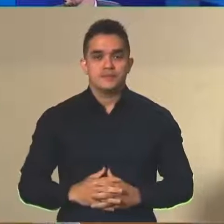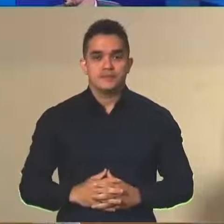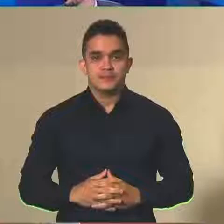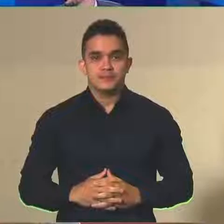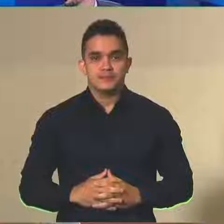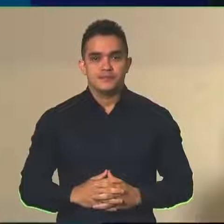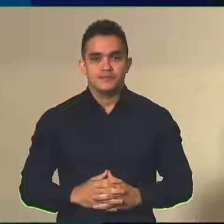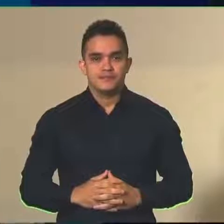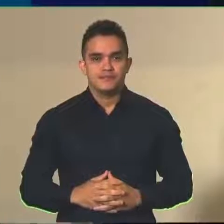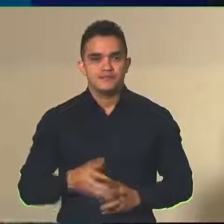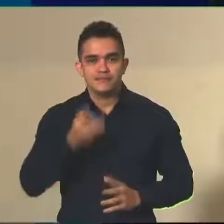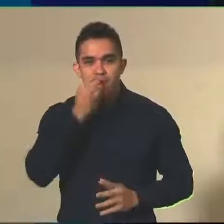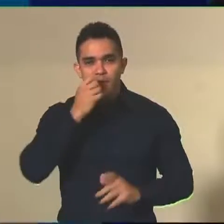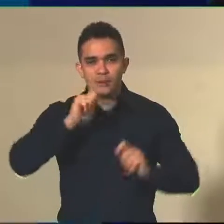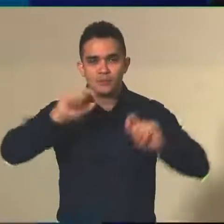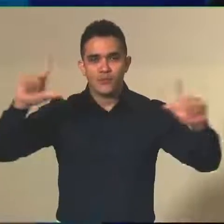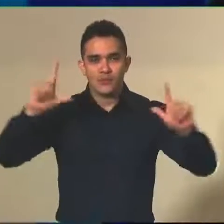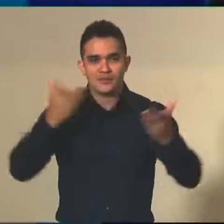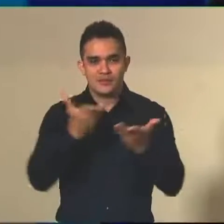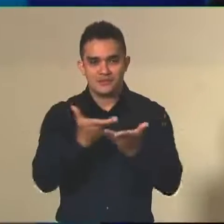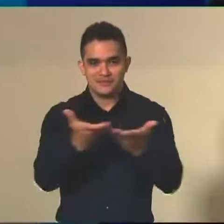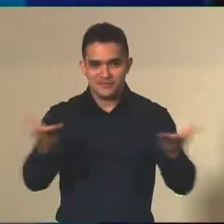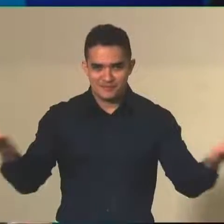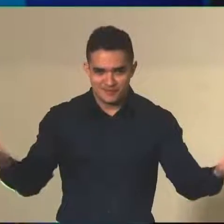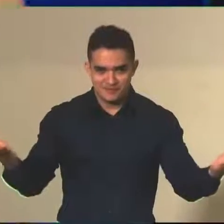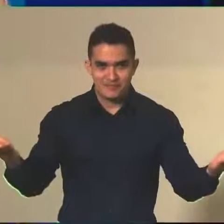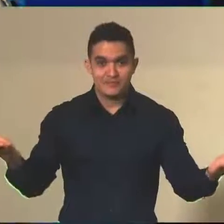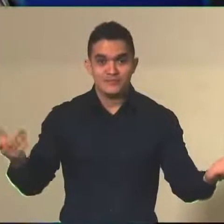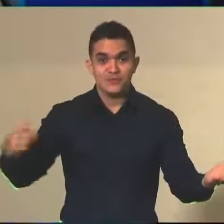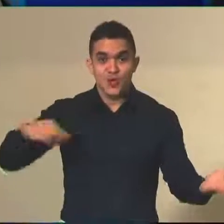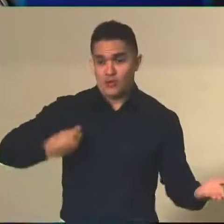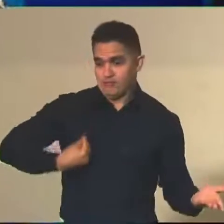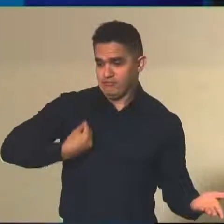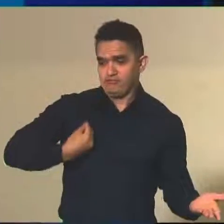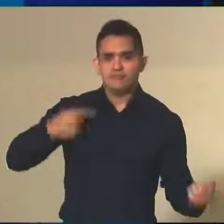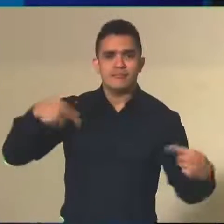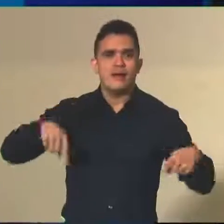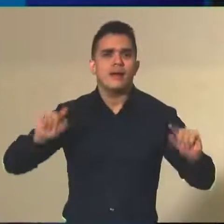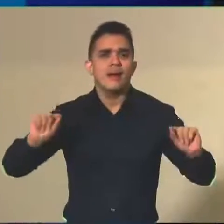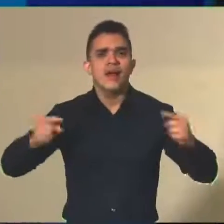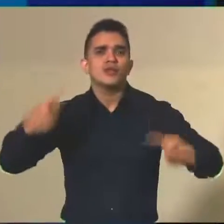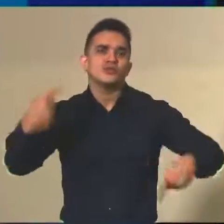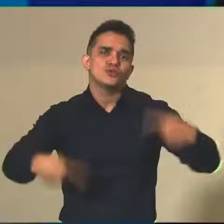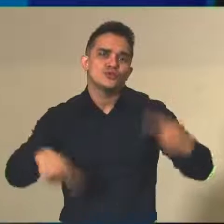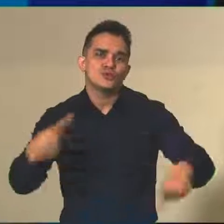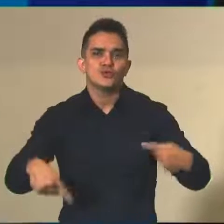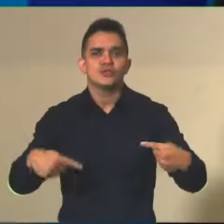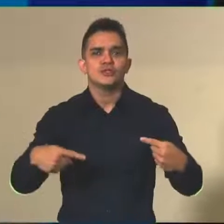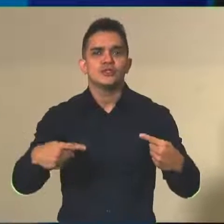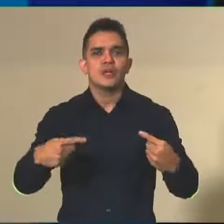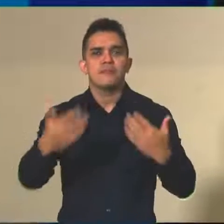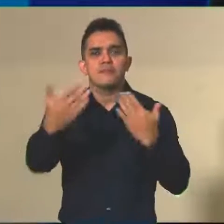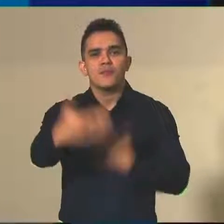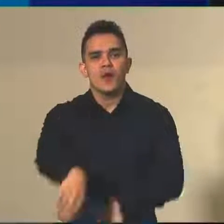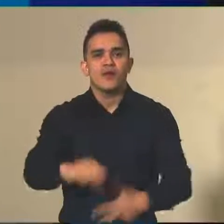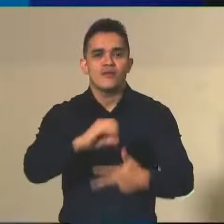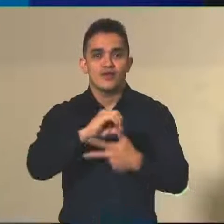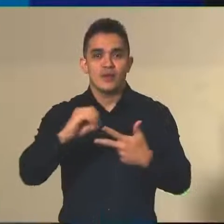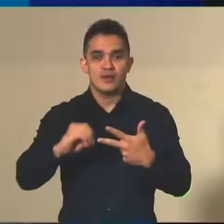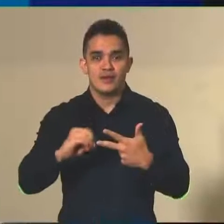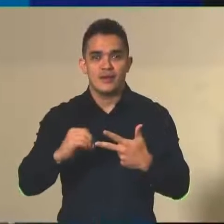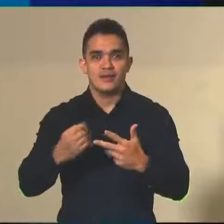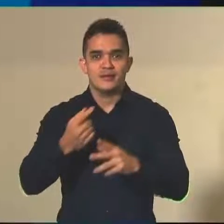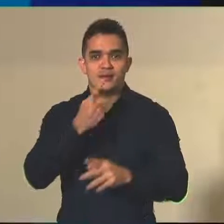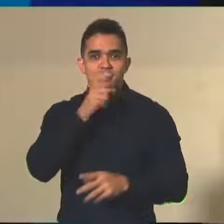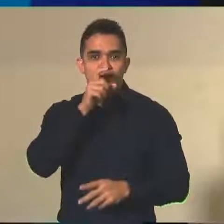Bom dia a todos e a todas. Nós estamos aqui para discutir o Enem de 2022, que aplicamos nos